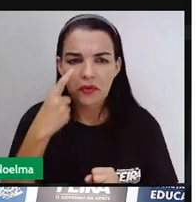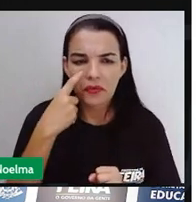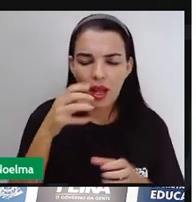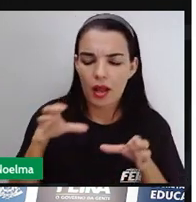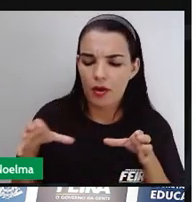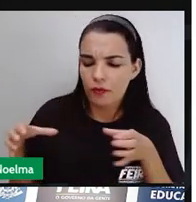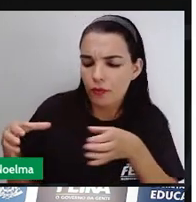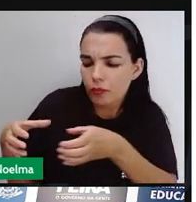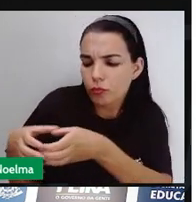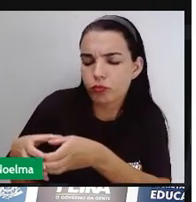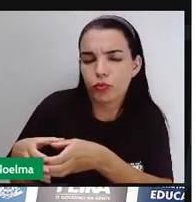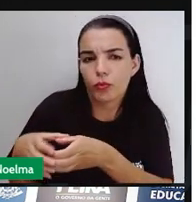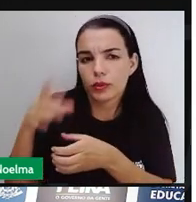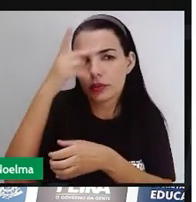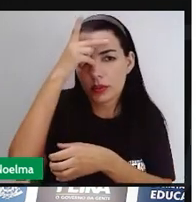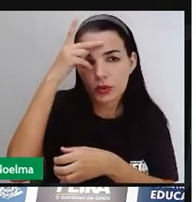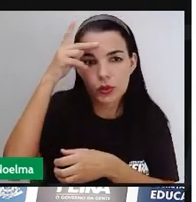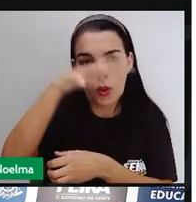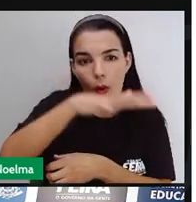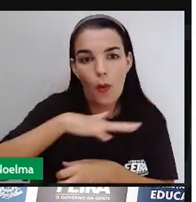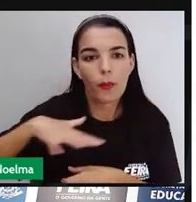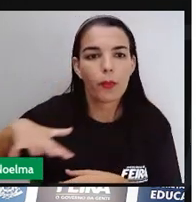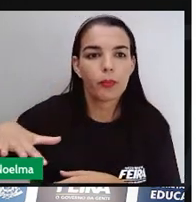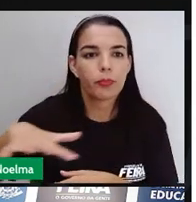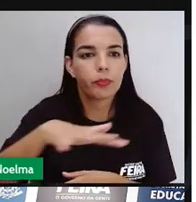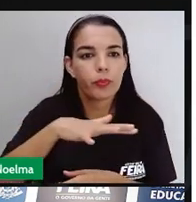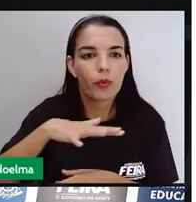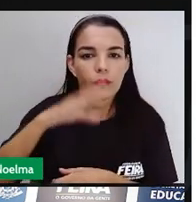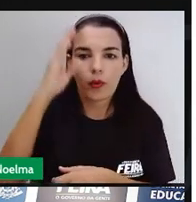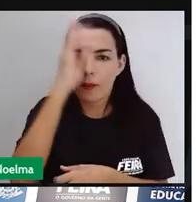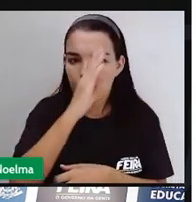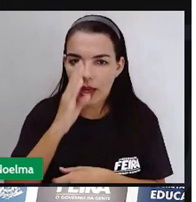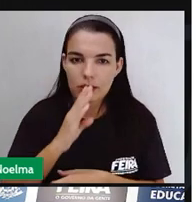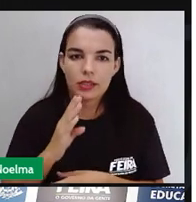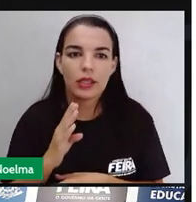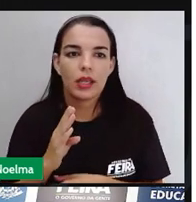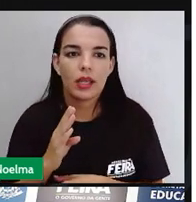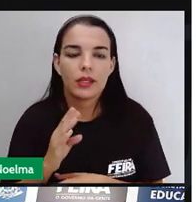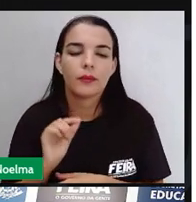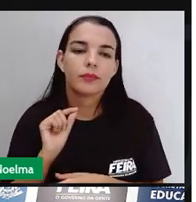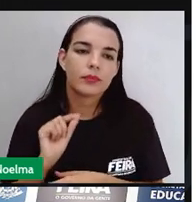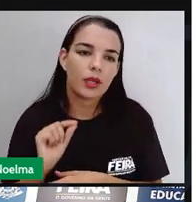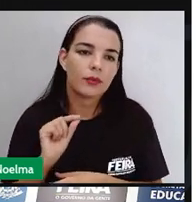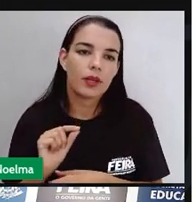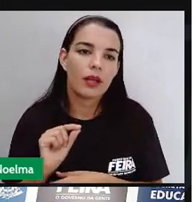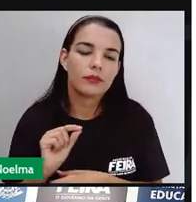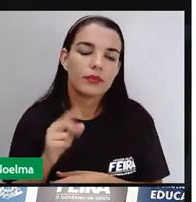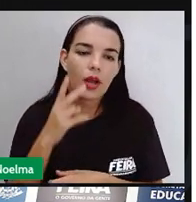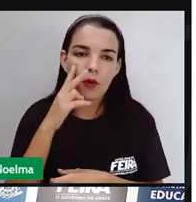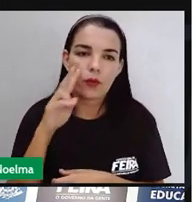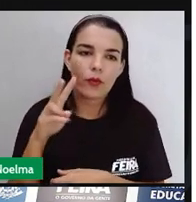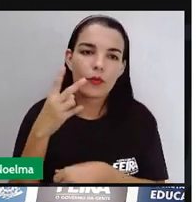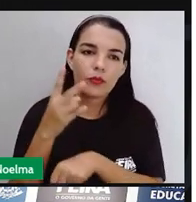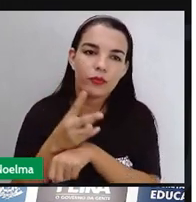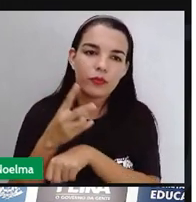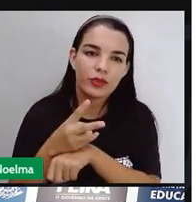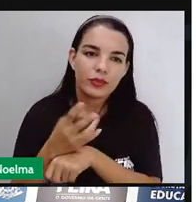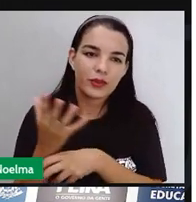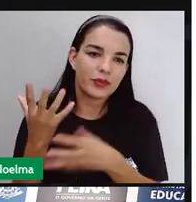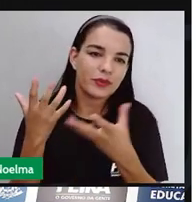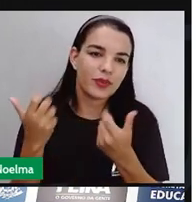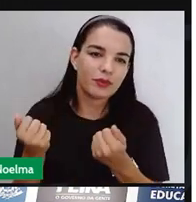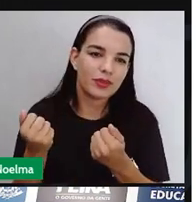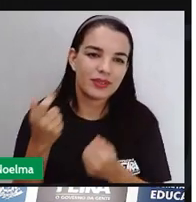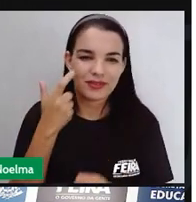formação dos povos, do povo brasileiro, né, da nossa população brasileira, a partir de um vídeo. Vamos lá?